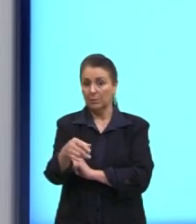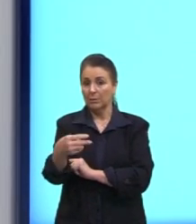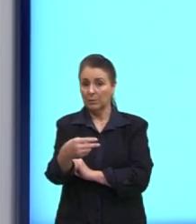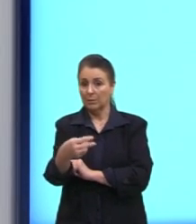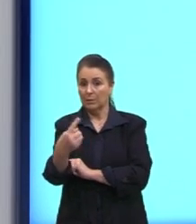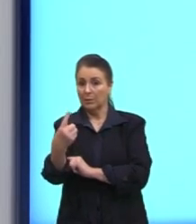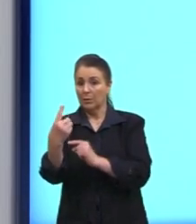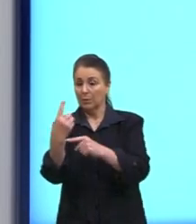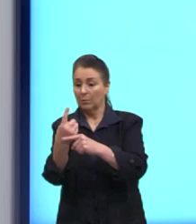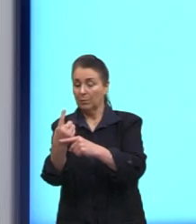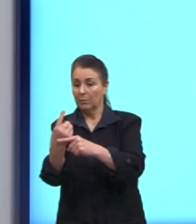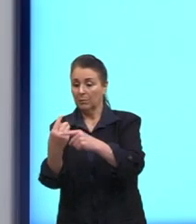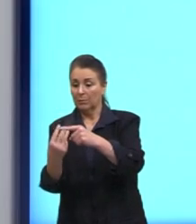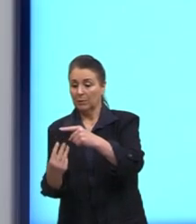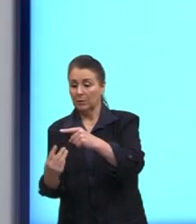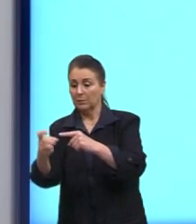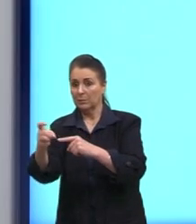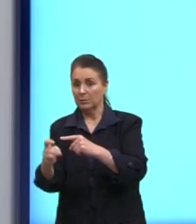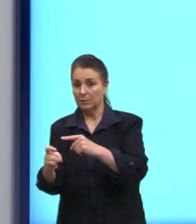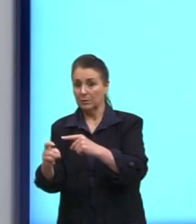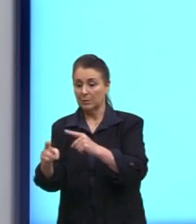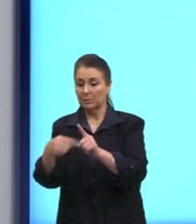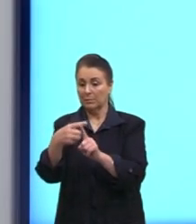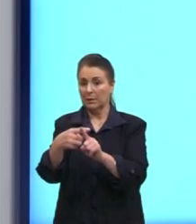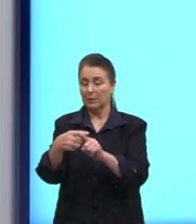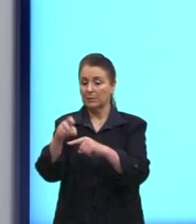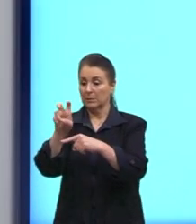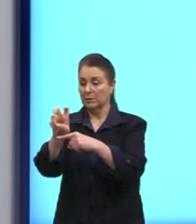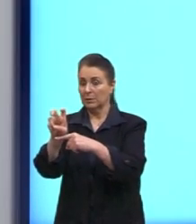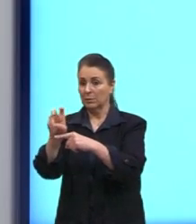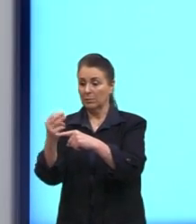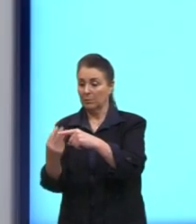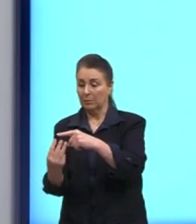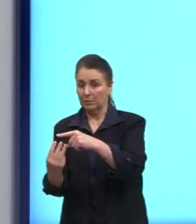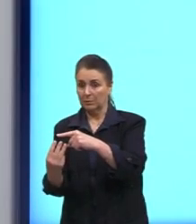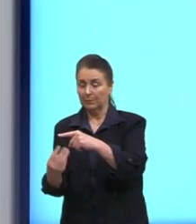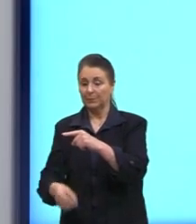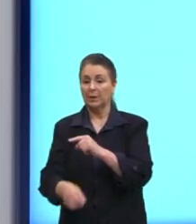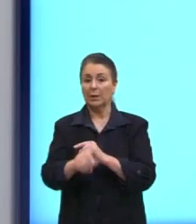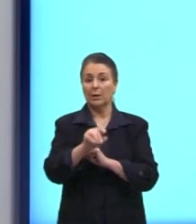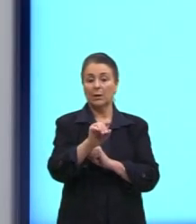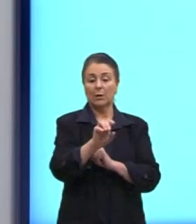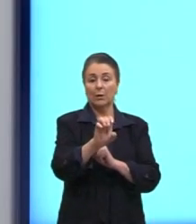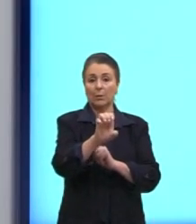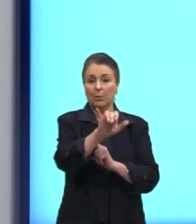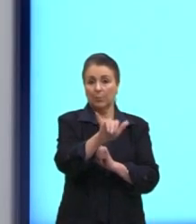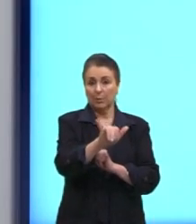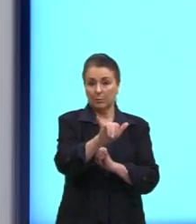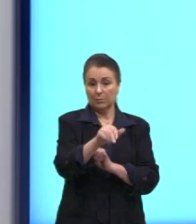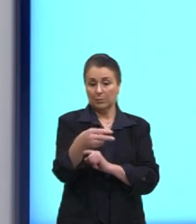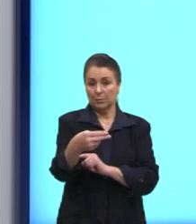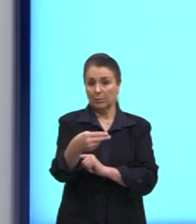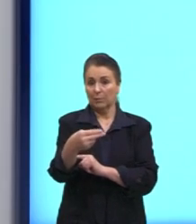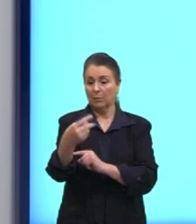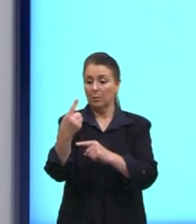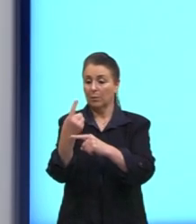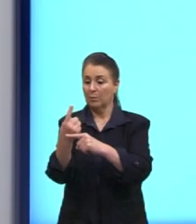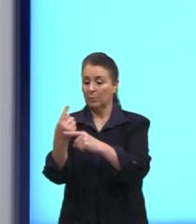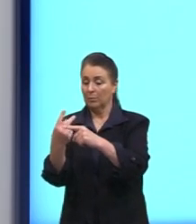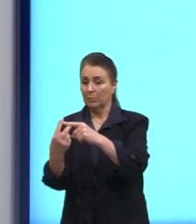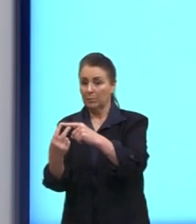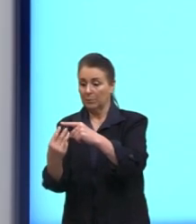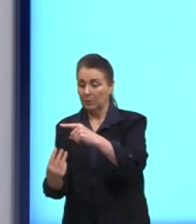X mais 5 terços. Na última relação, o Y é igual a 1 terço de X